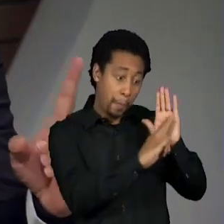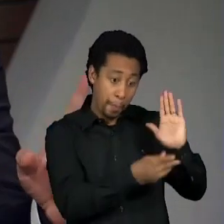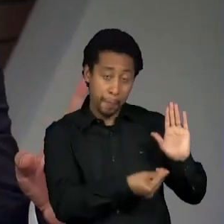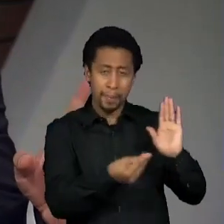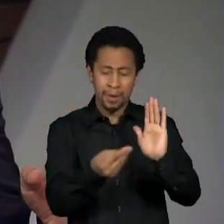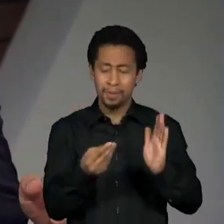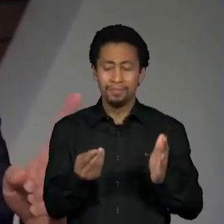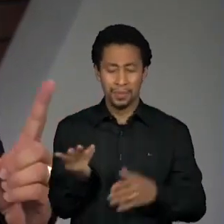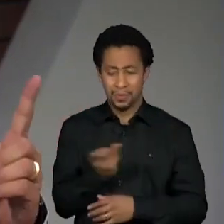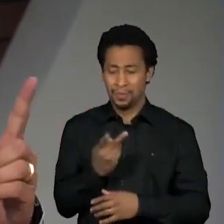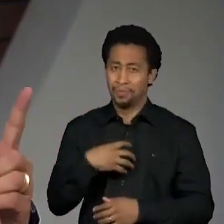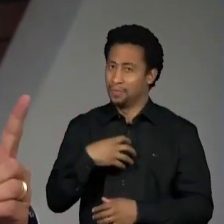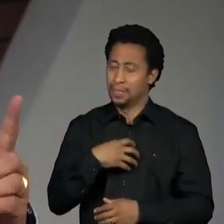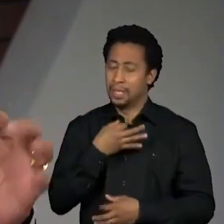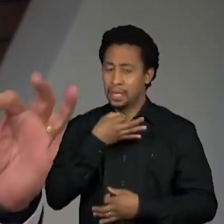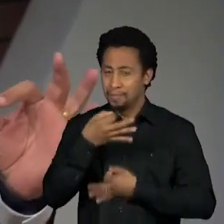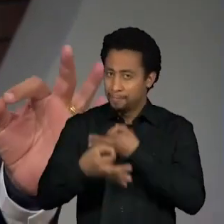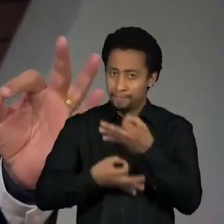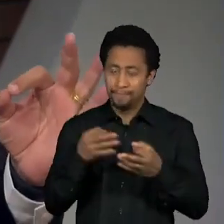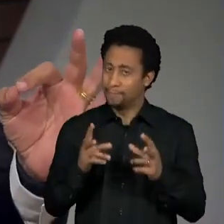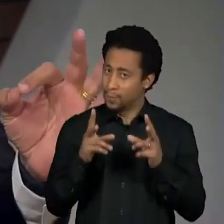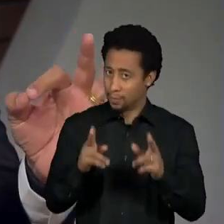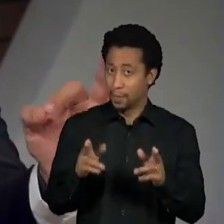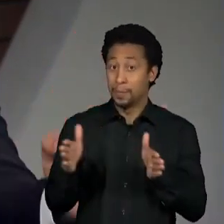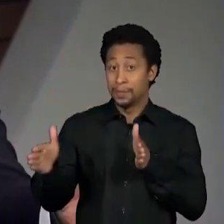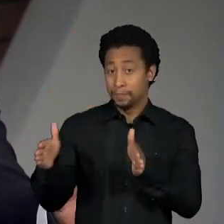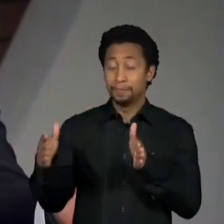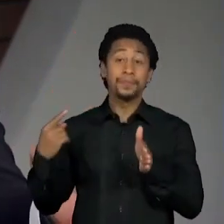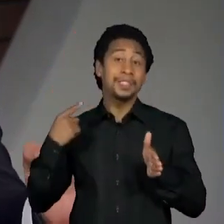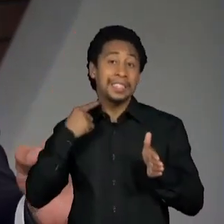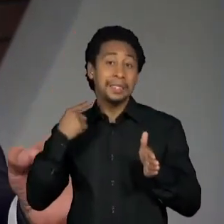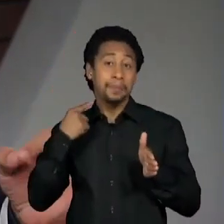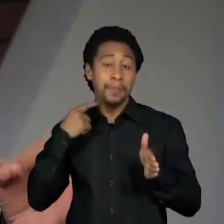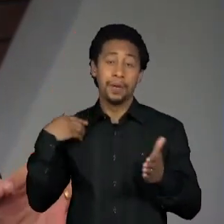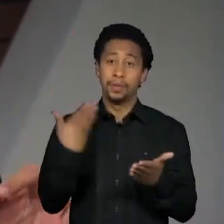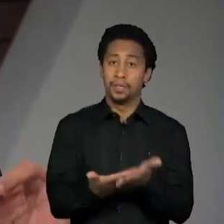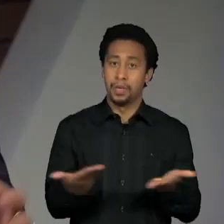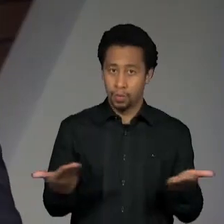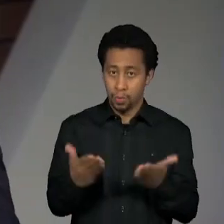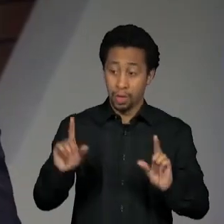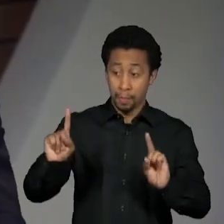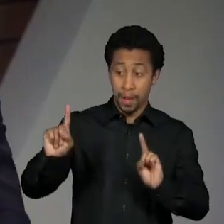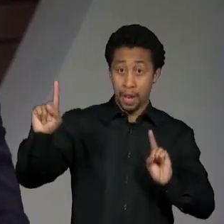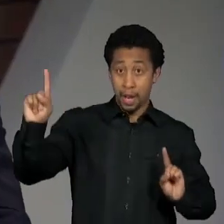De maio até agora, a diferença que era de 18 pontos caiu pra 12.